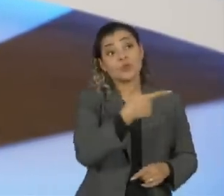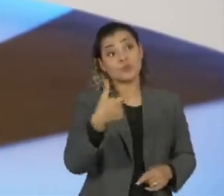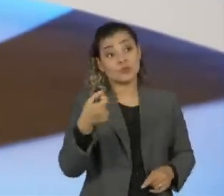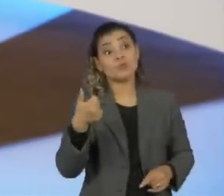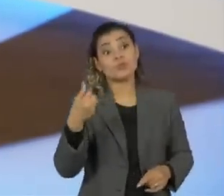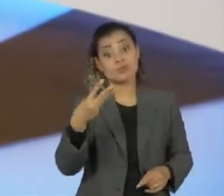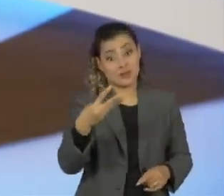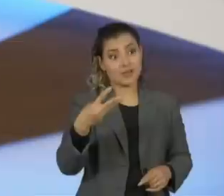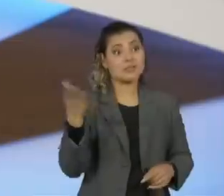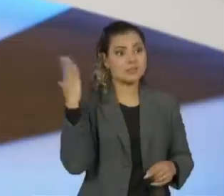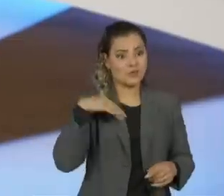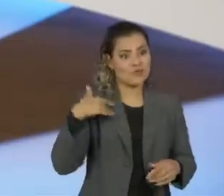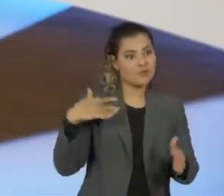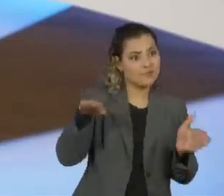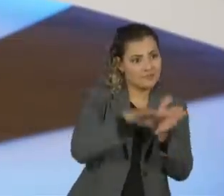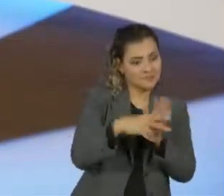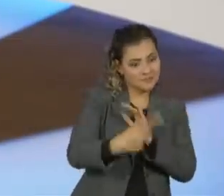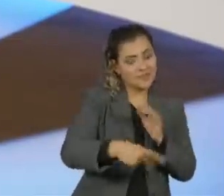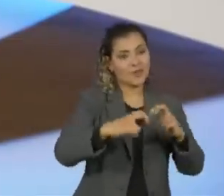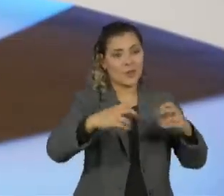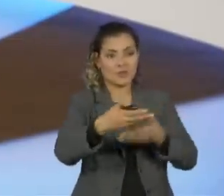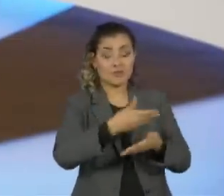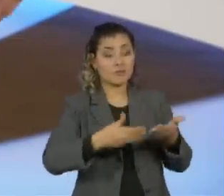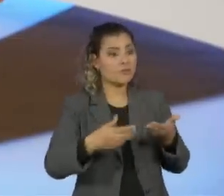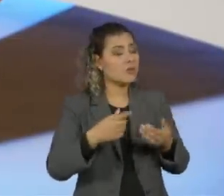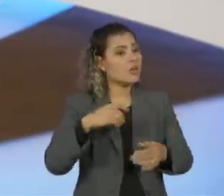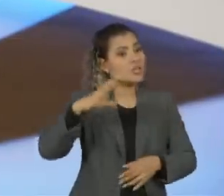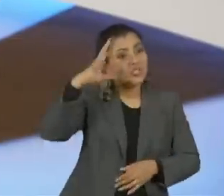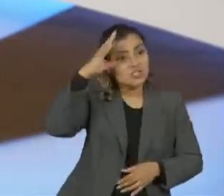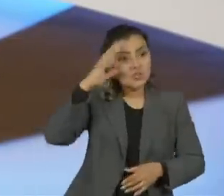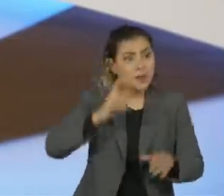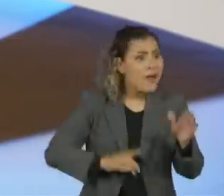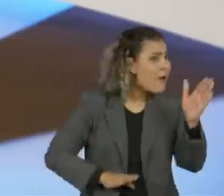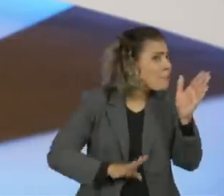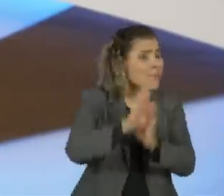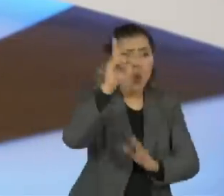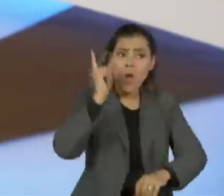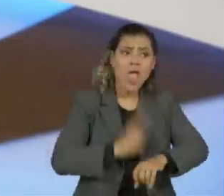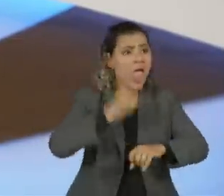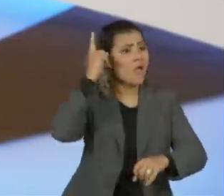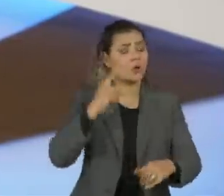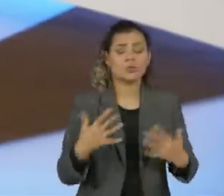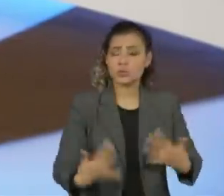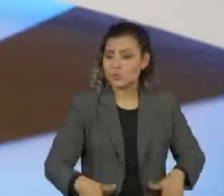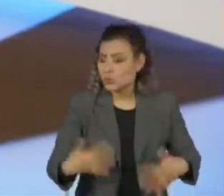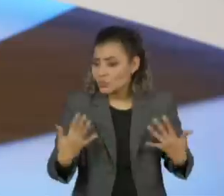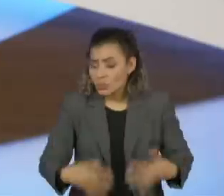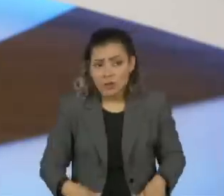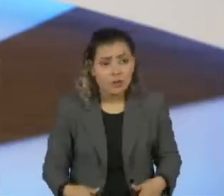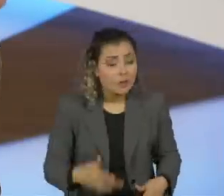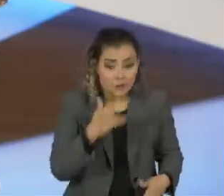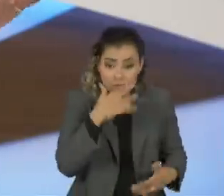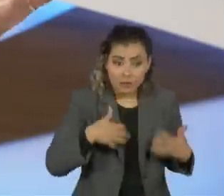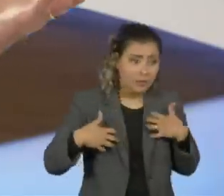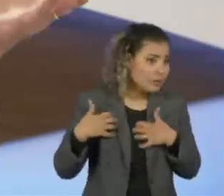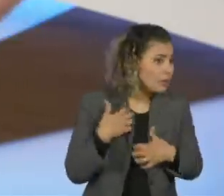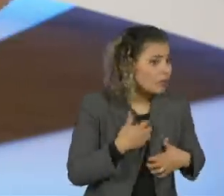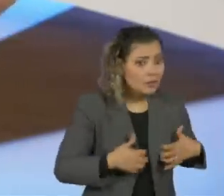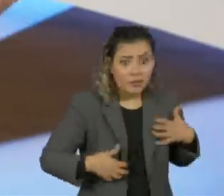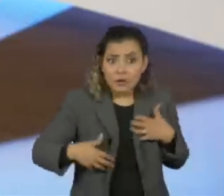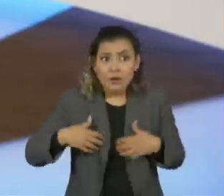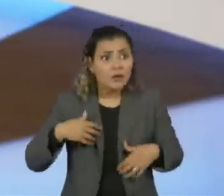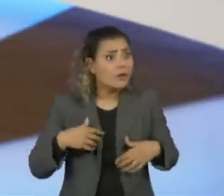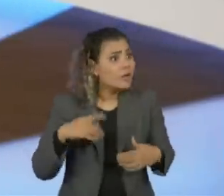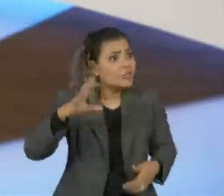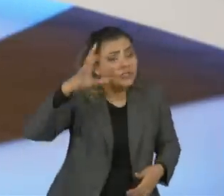a Dilma estava quase em uns, não sei quantos por cento, era o recorde de avaliação, era uma solidão de três desertos. Eu estar